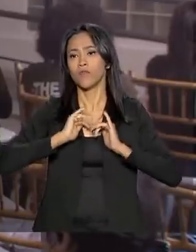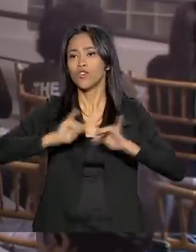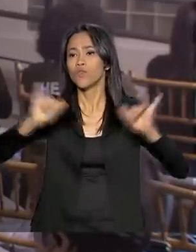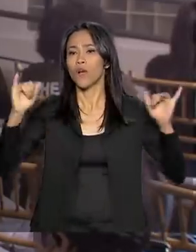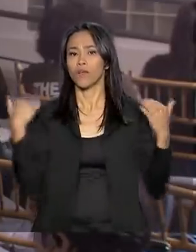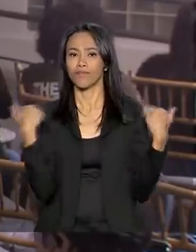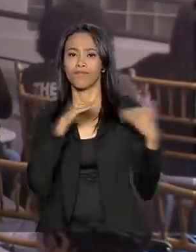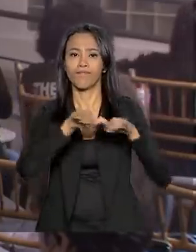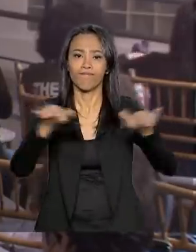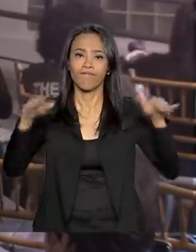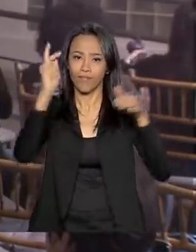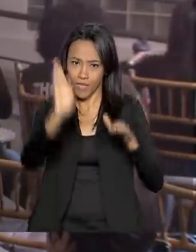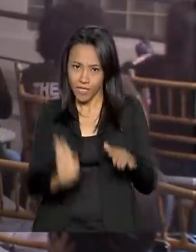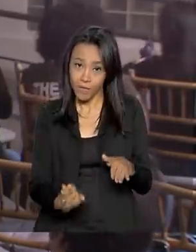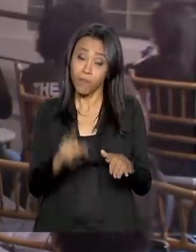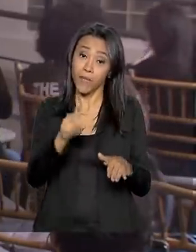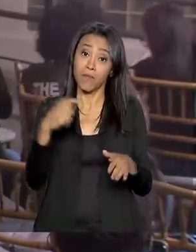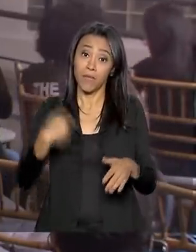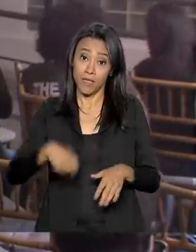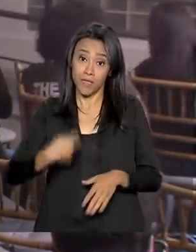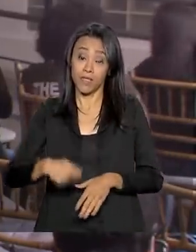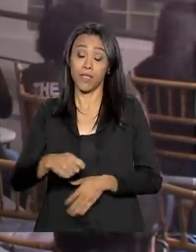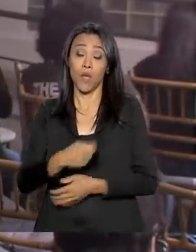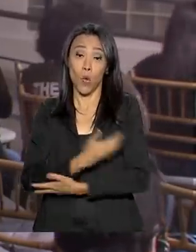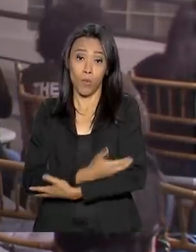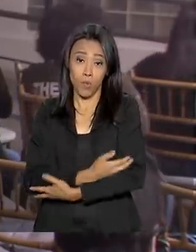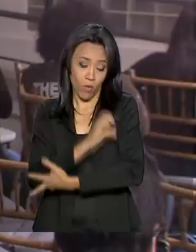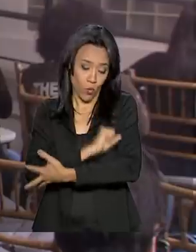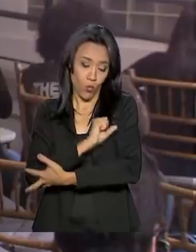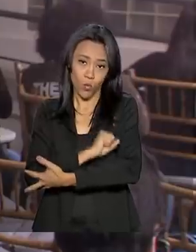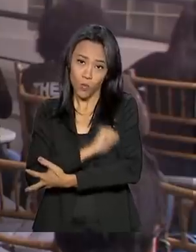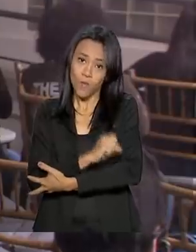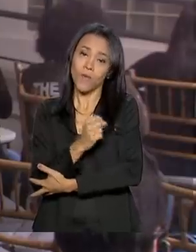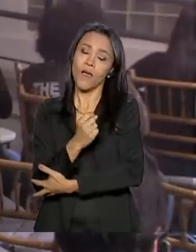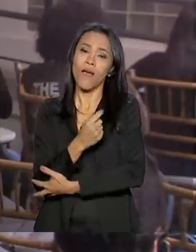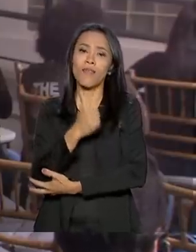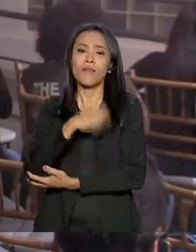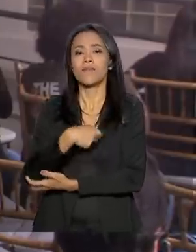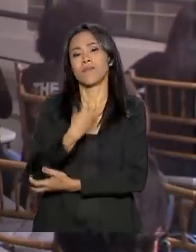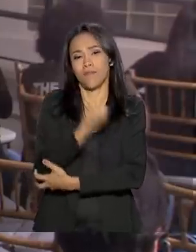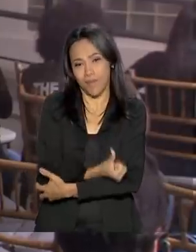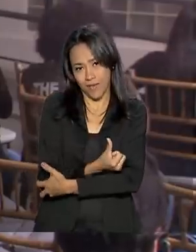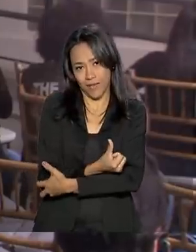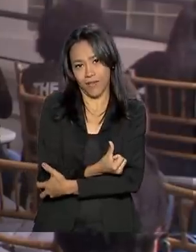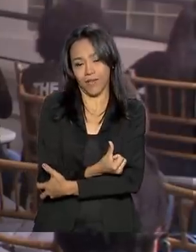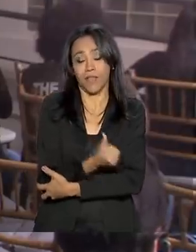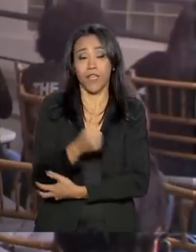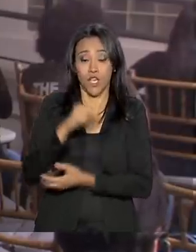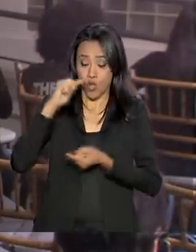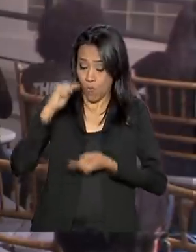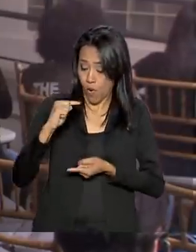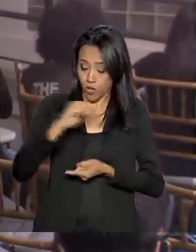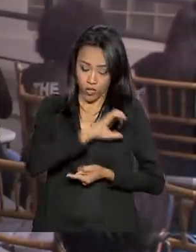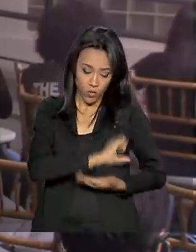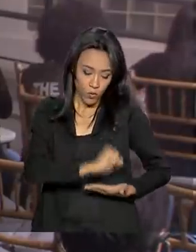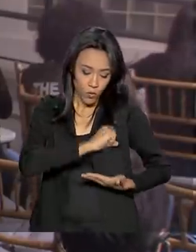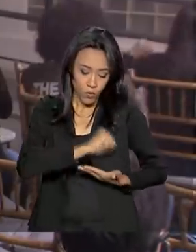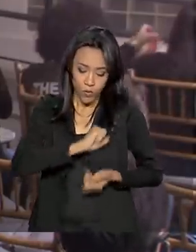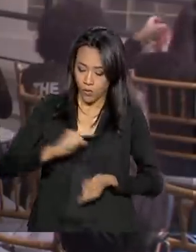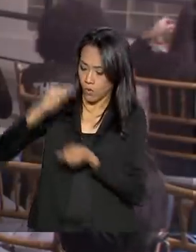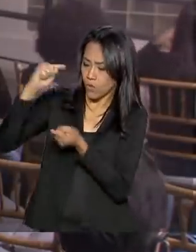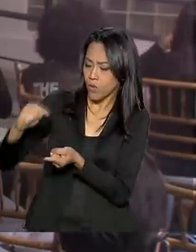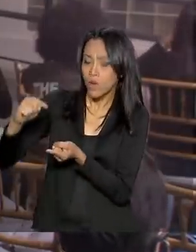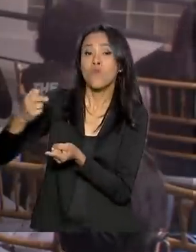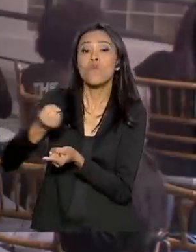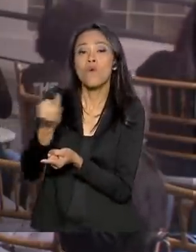que bebês sejam amamentados exclusivamente no peito até os seis meses de vida. E o único pote de leite materno doado pode alimentar até dez